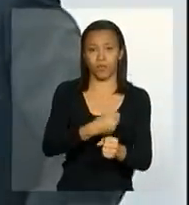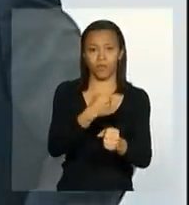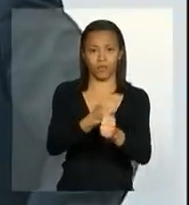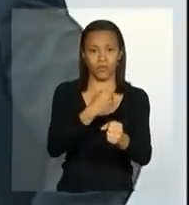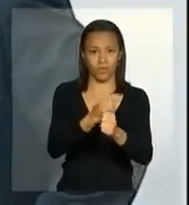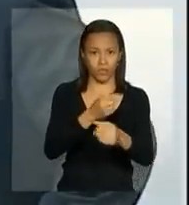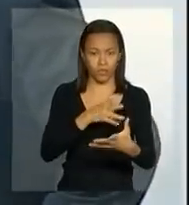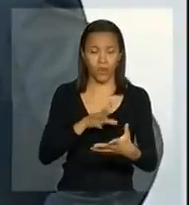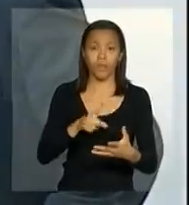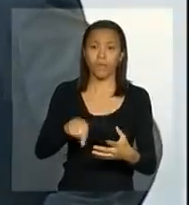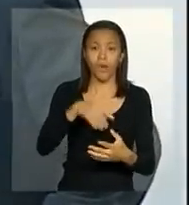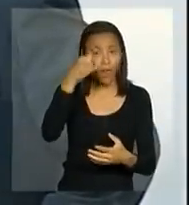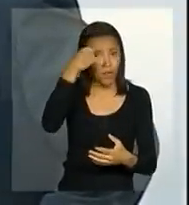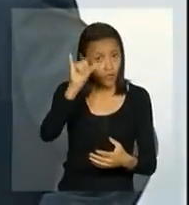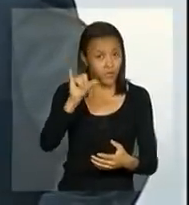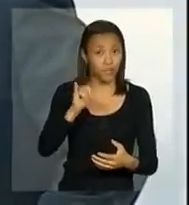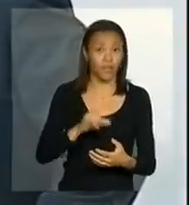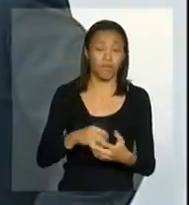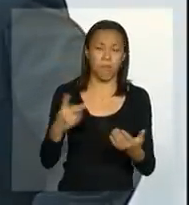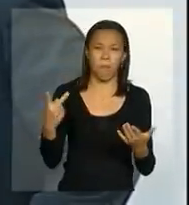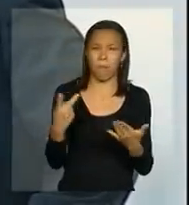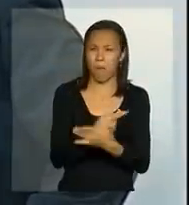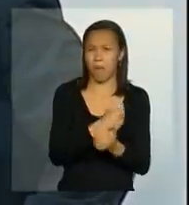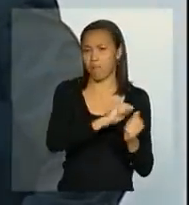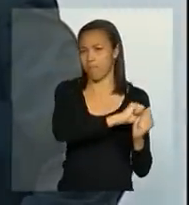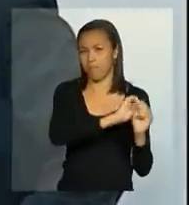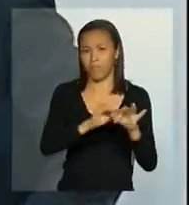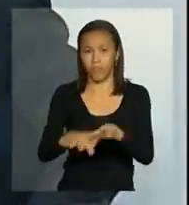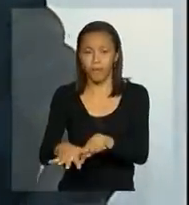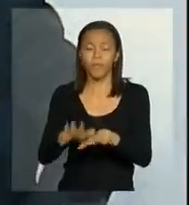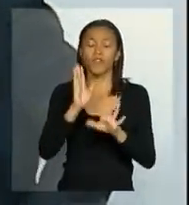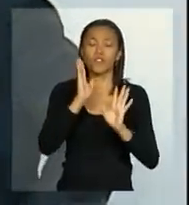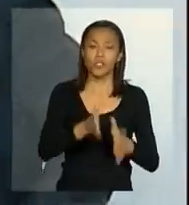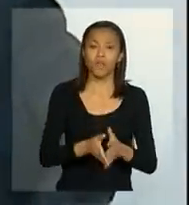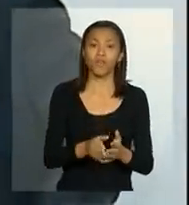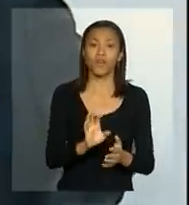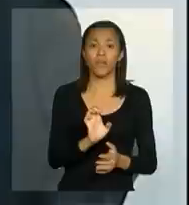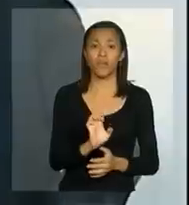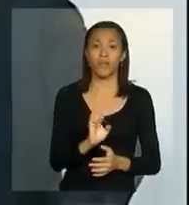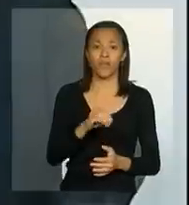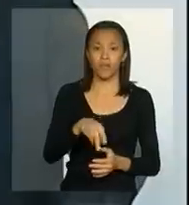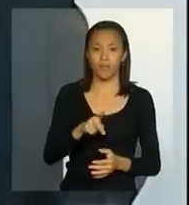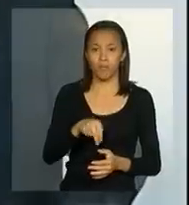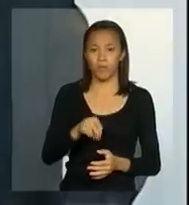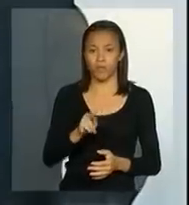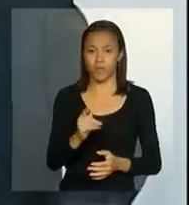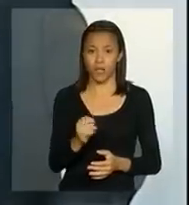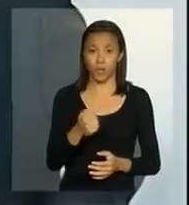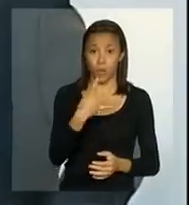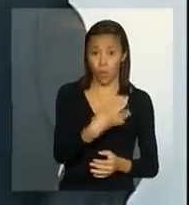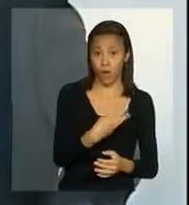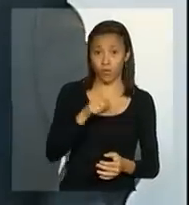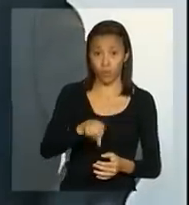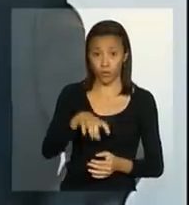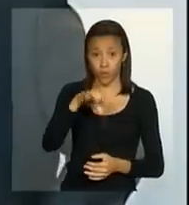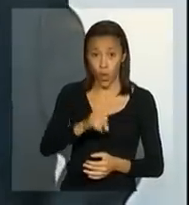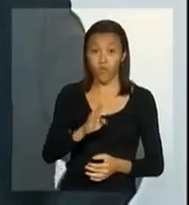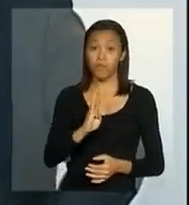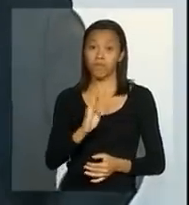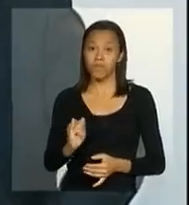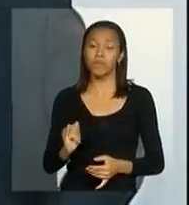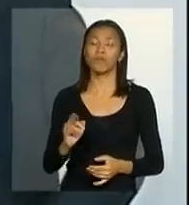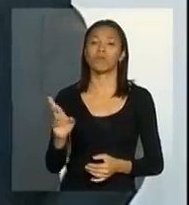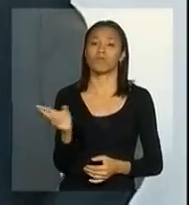ligadas à prevenção. e foram empenhados 4,9 bilhões de reais. Portanto,